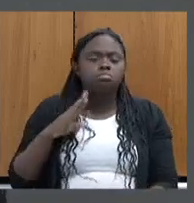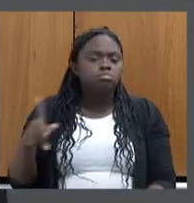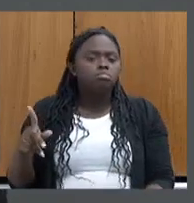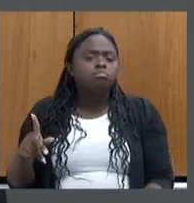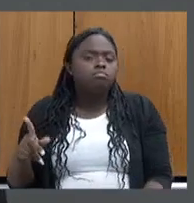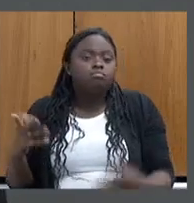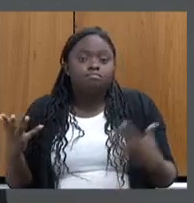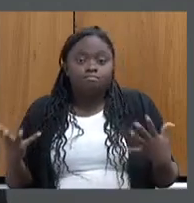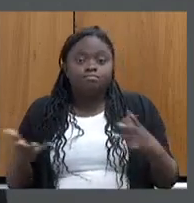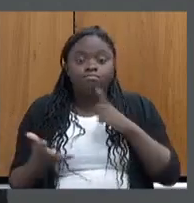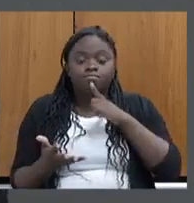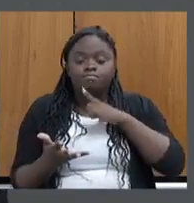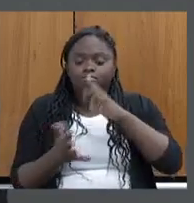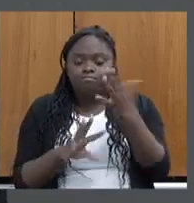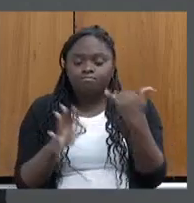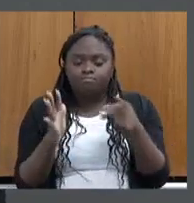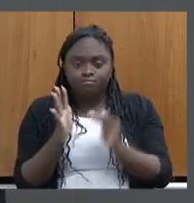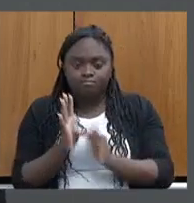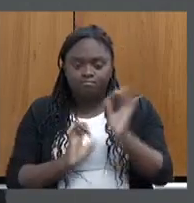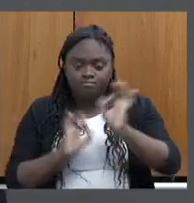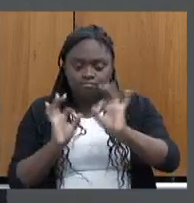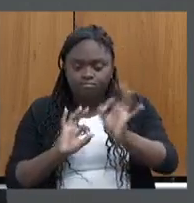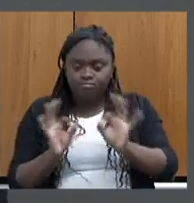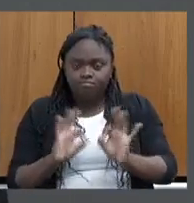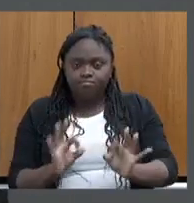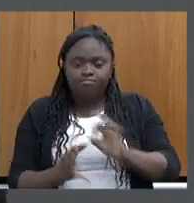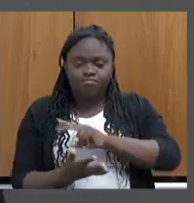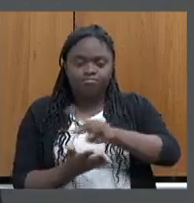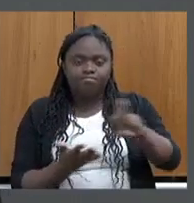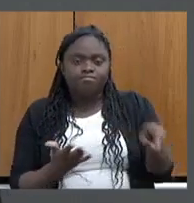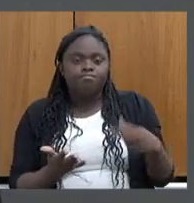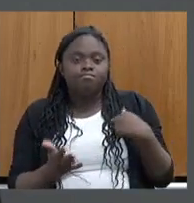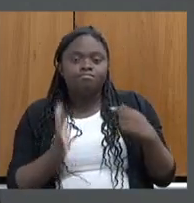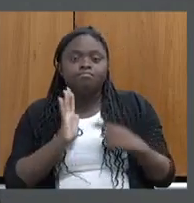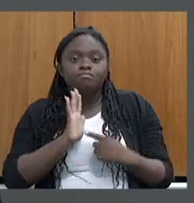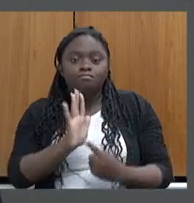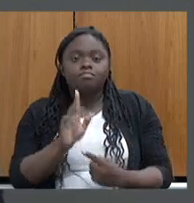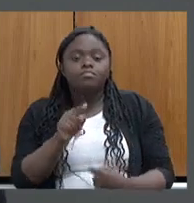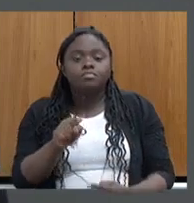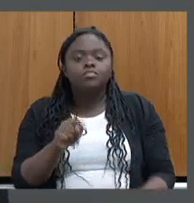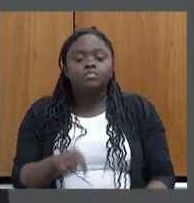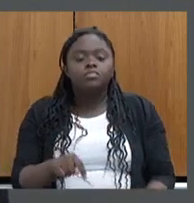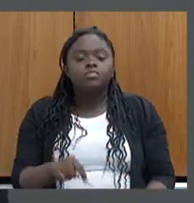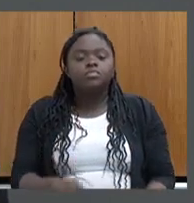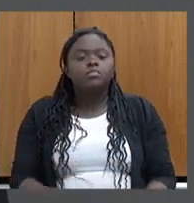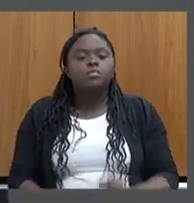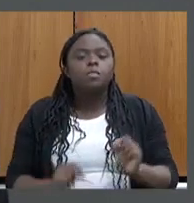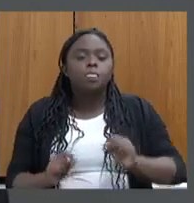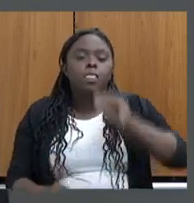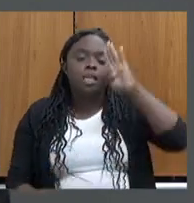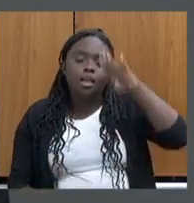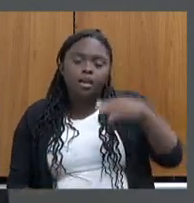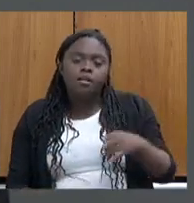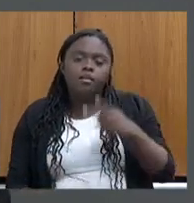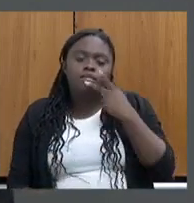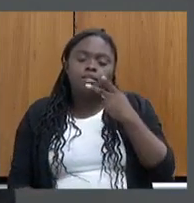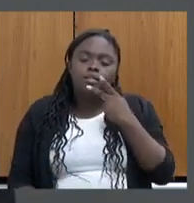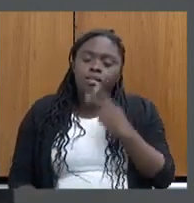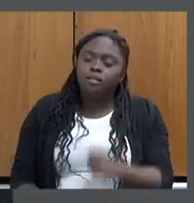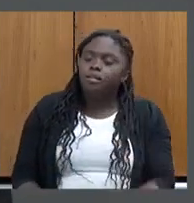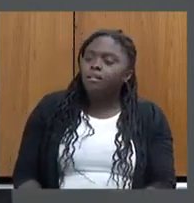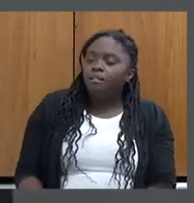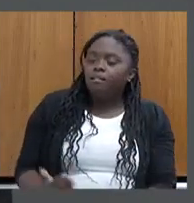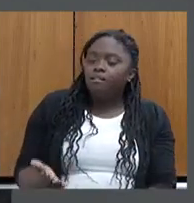enfim, de todos os segmentos de forma diversificada. O que trago aqui é a honra de poder ladear nessa